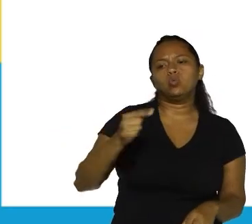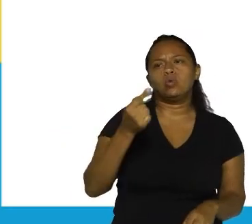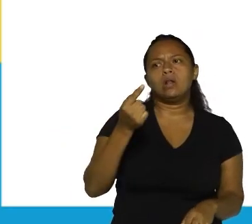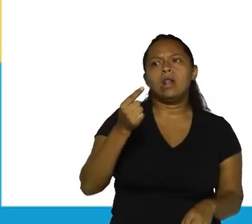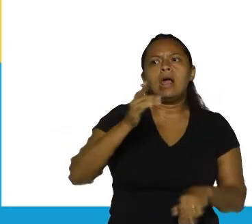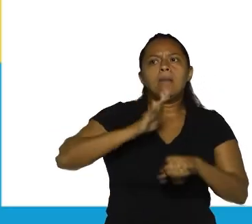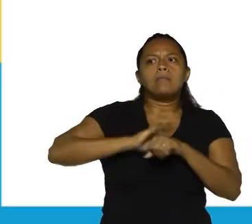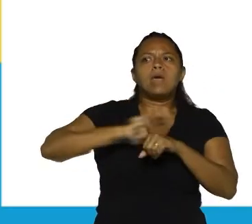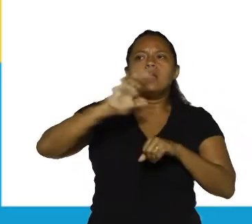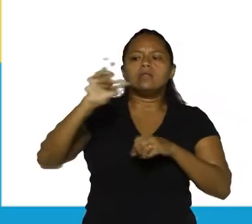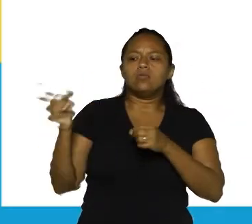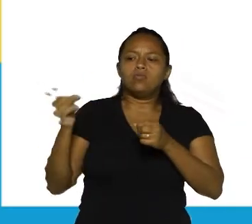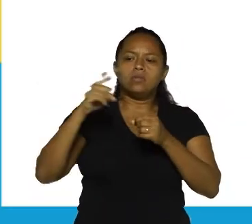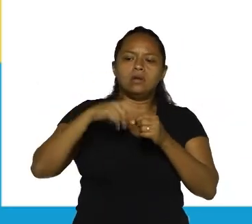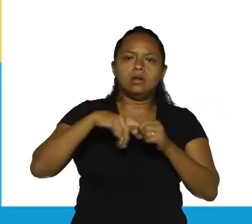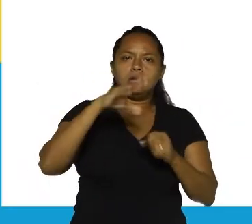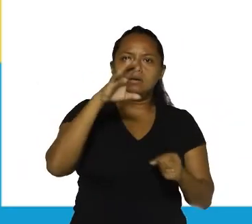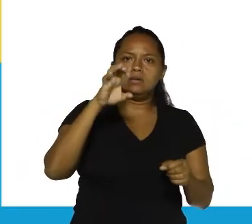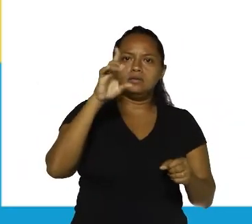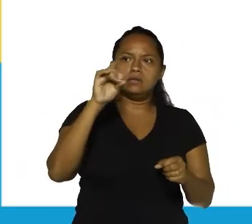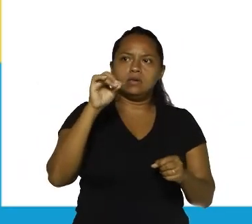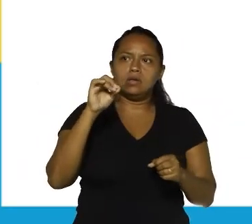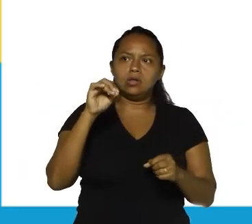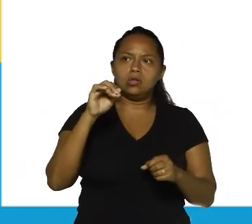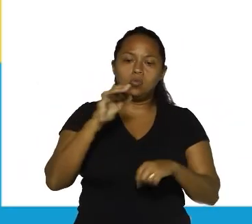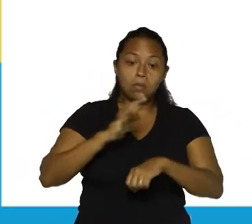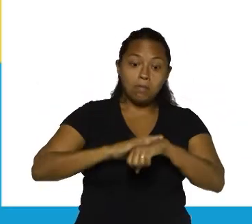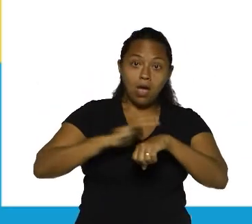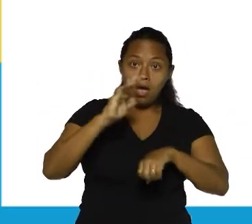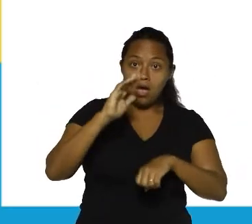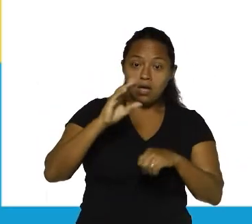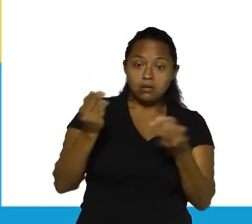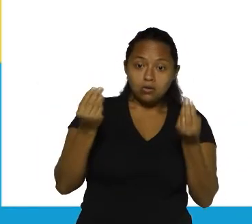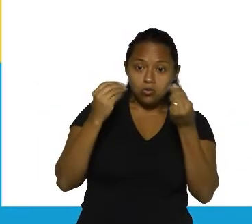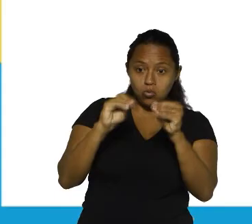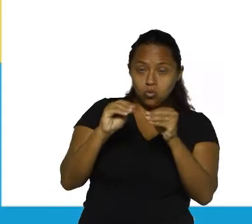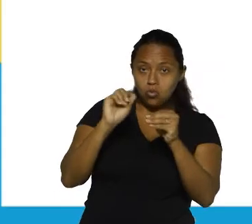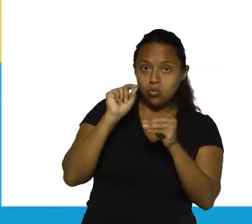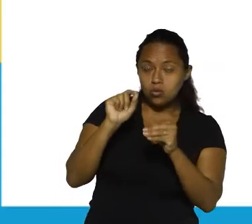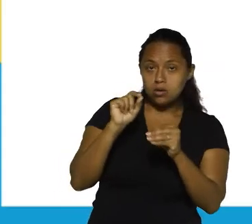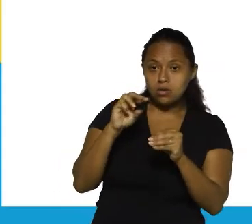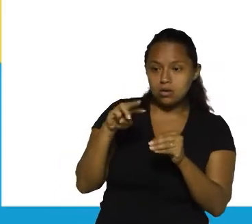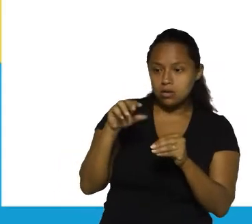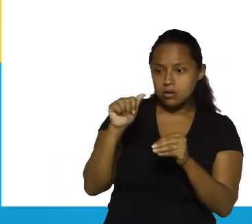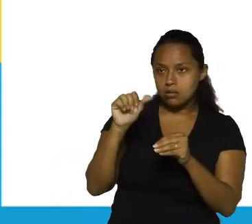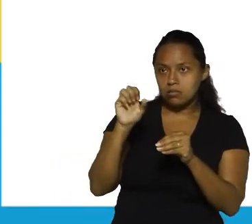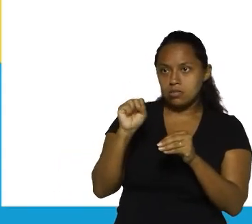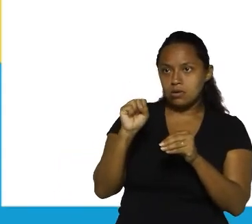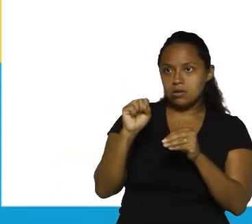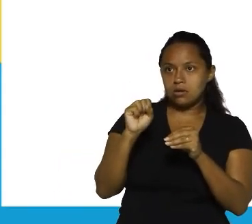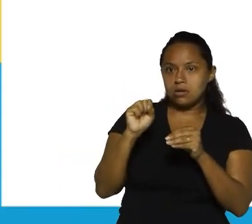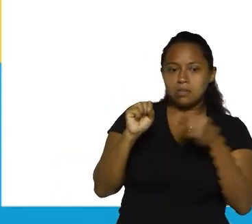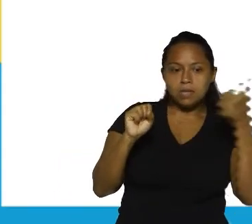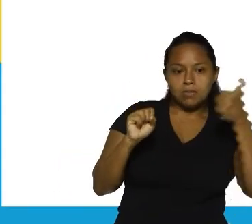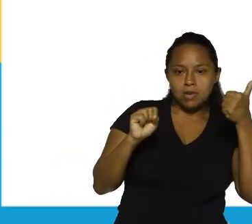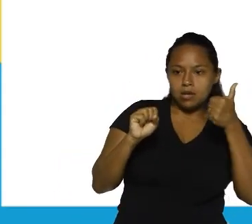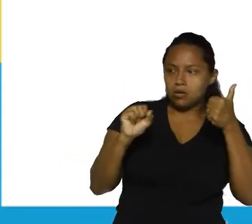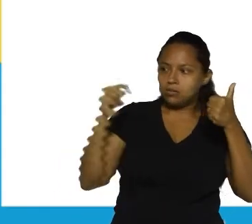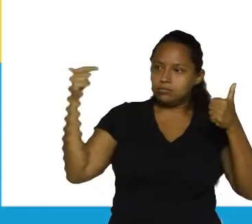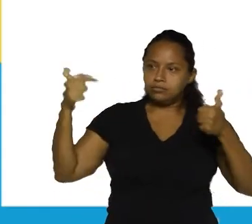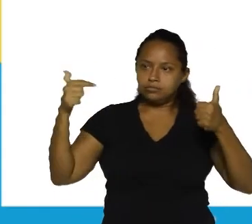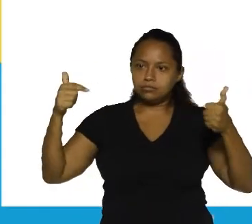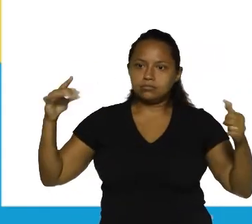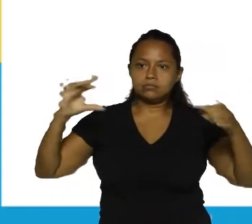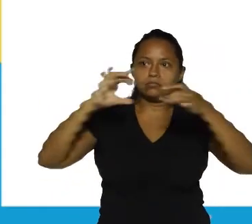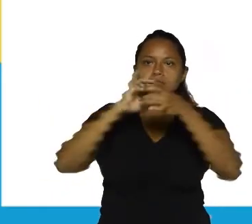mas voltarei cedo, esse mas foi introduzido aqui para relacionar a oração anterior com a que vem depois. Ele